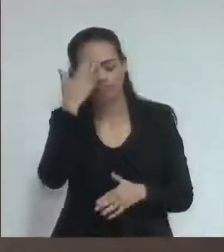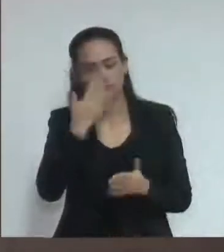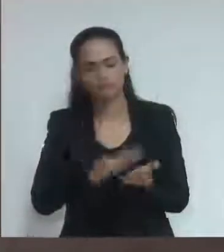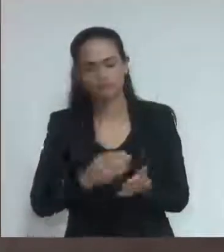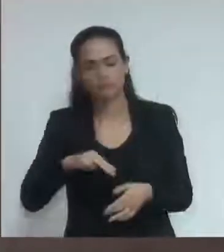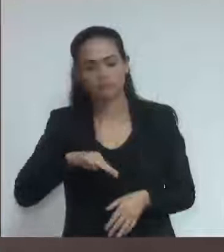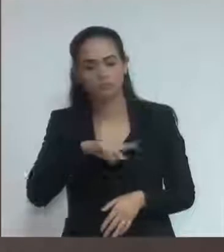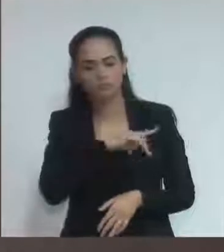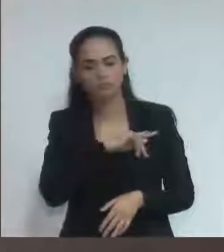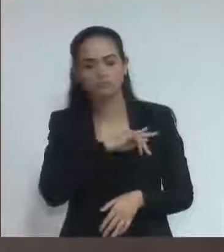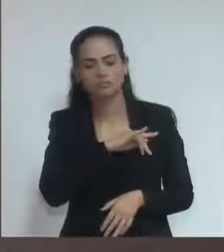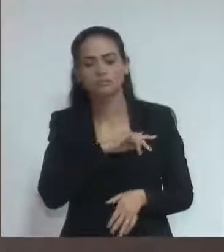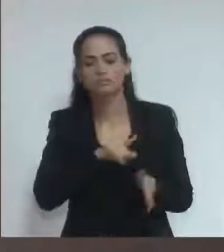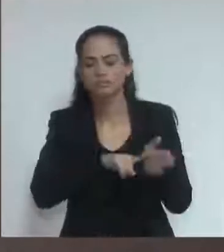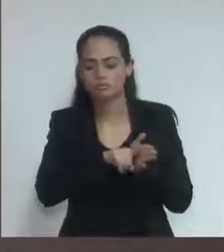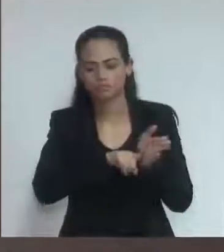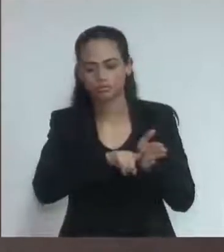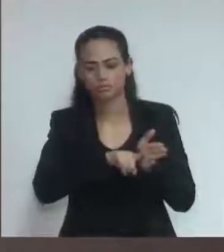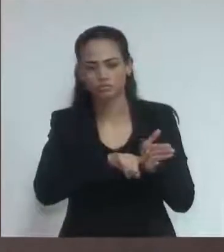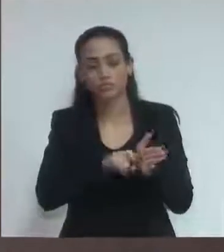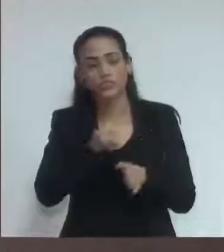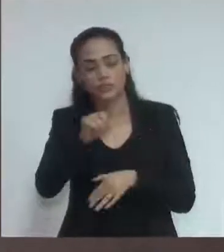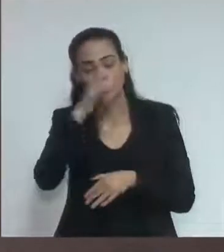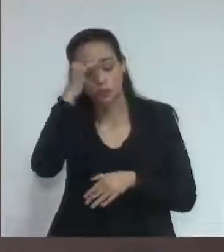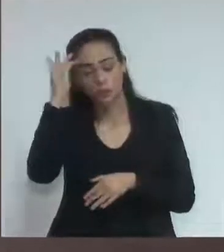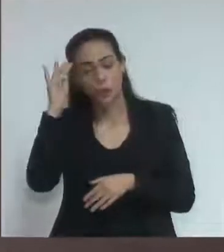E como falei, se tem culpado eles vão ser punidos.